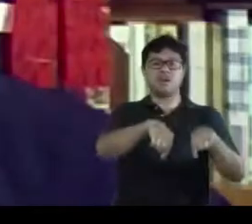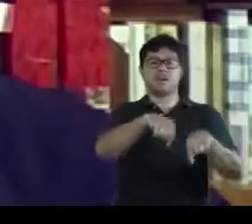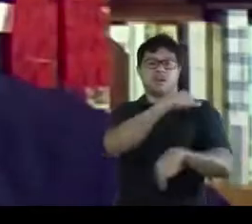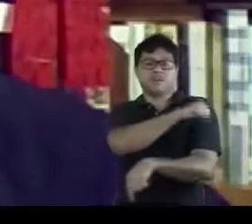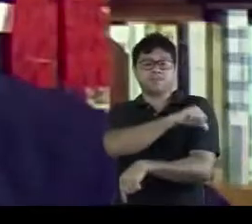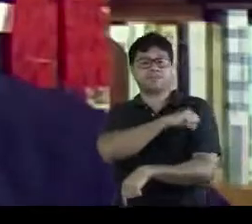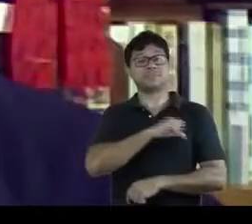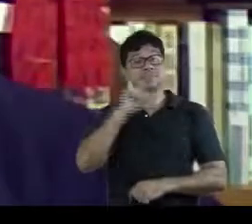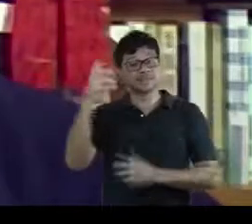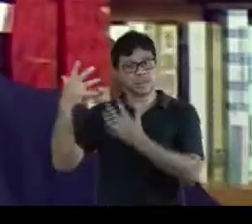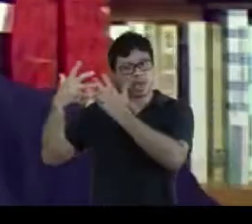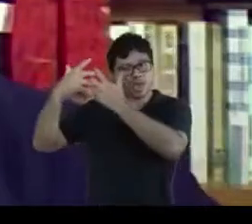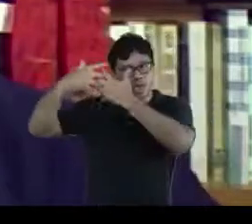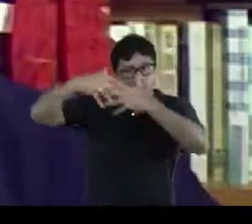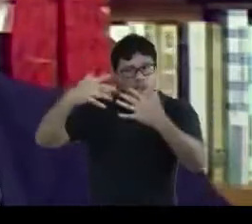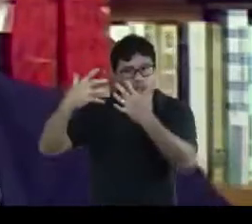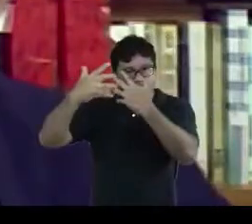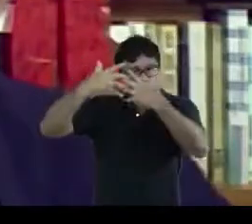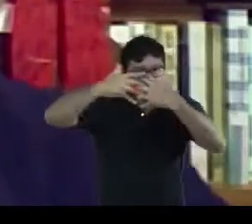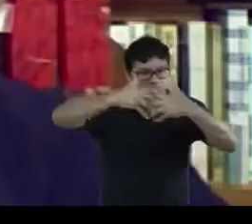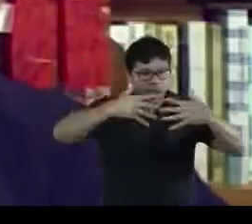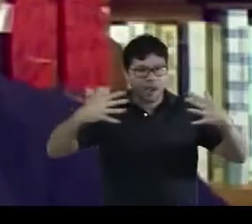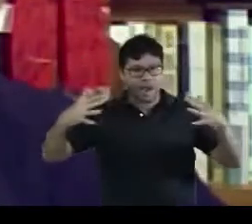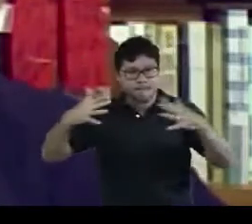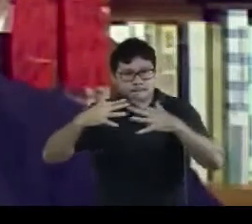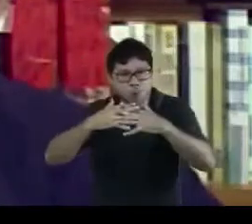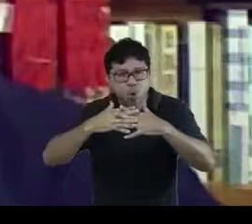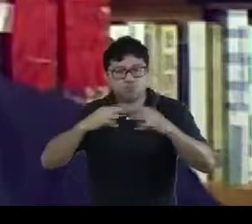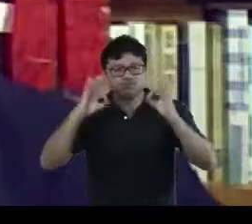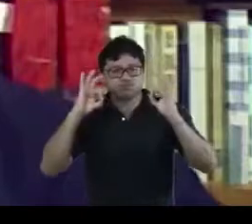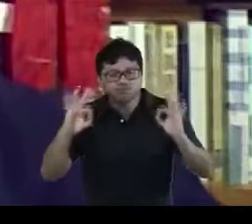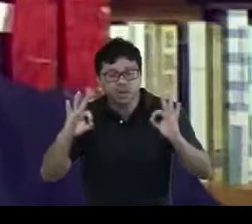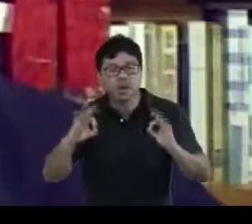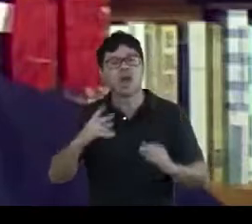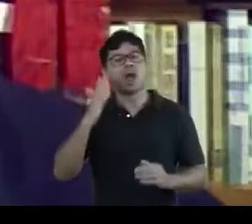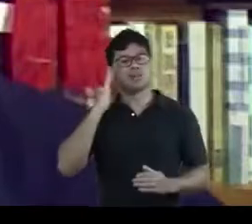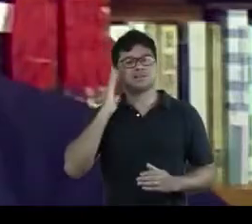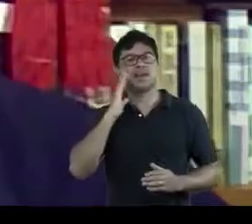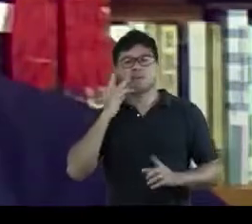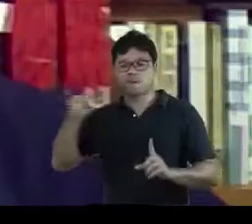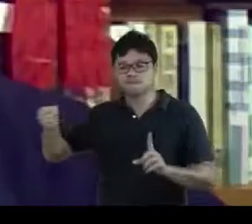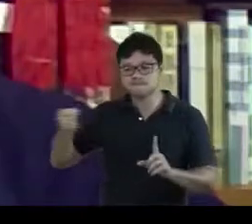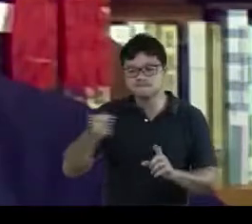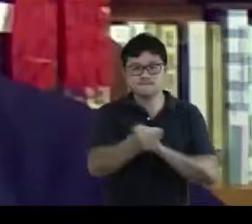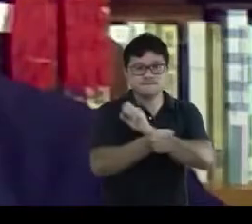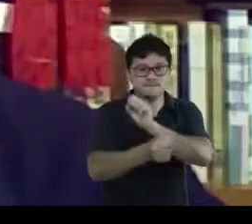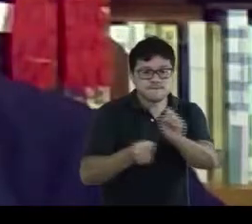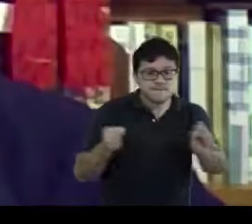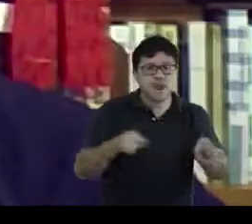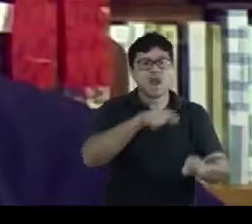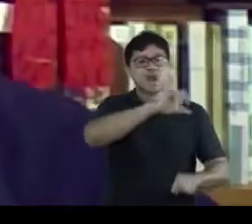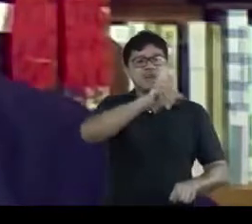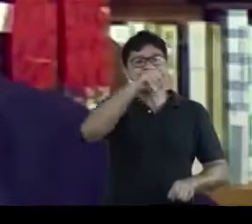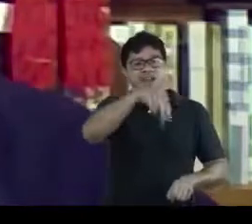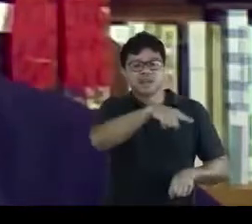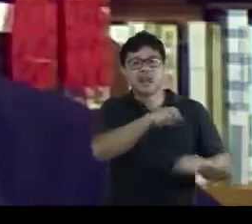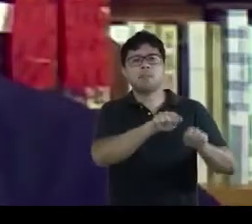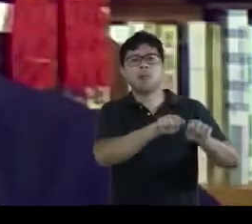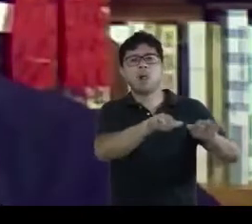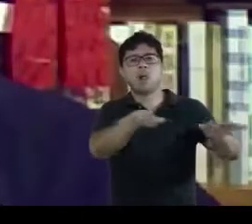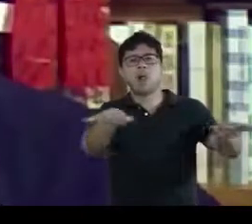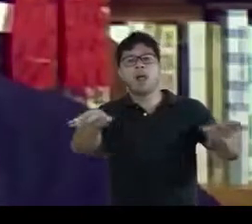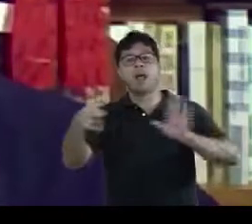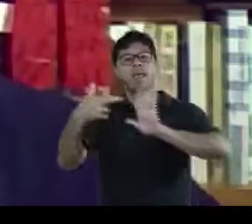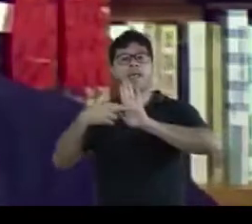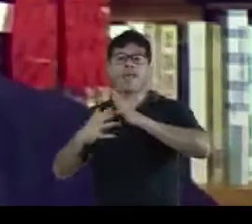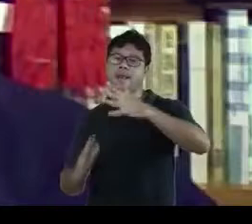Se esse raciocínio estiver correto, podemos pensar que a inserção comercial de Desirê do Jardin extrapola as